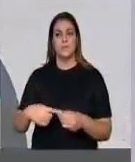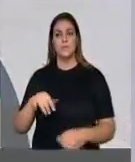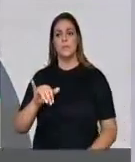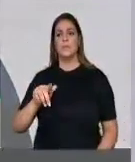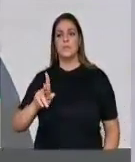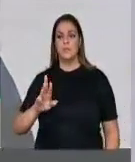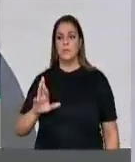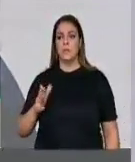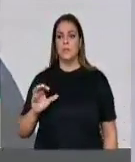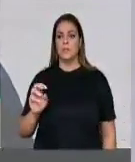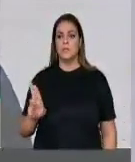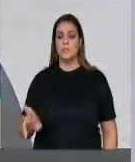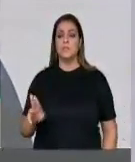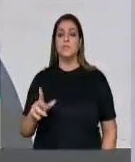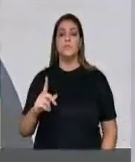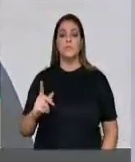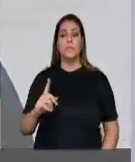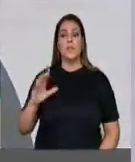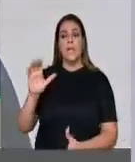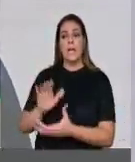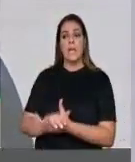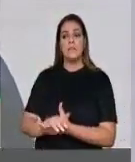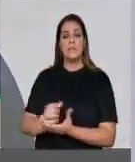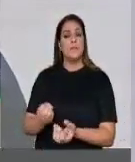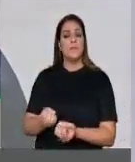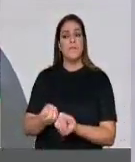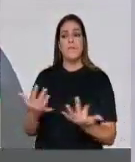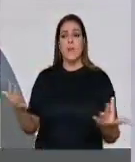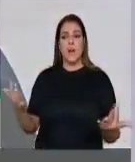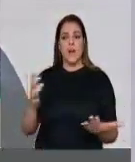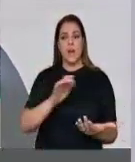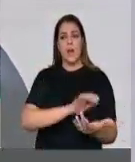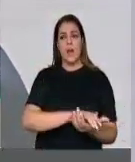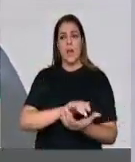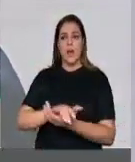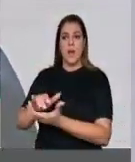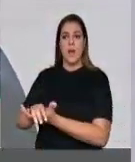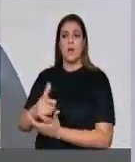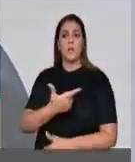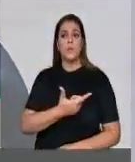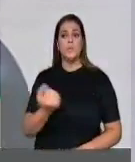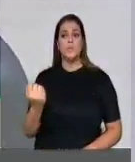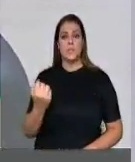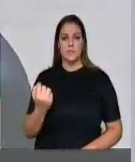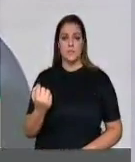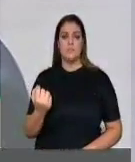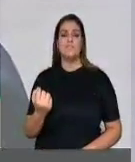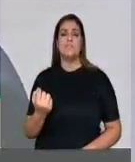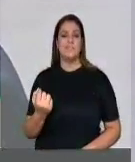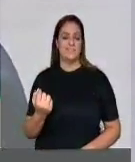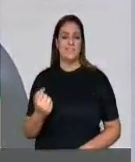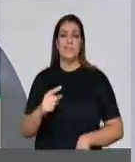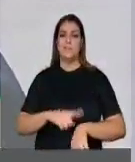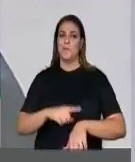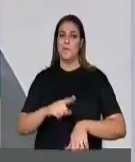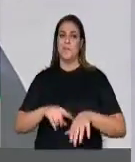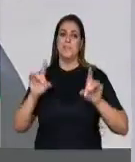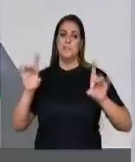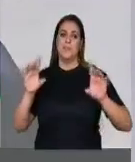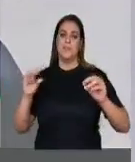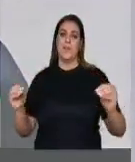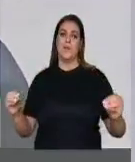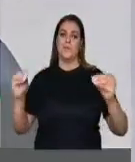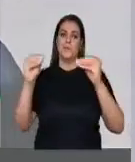coletivo com 200 casais. Um momento muito emocionante, a hora do beijo. Presença do padre, do pastor,